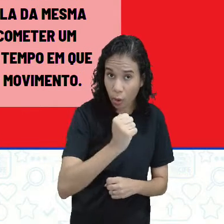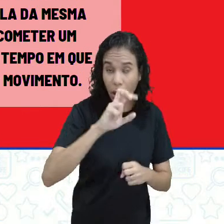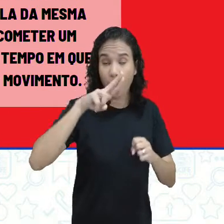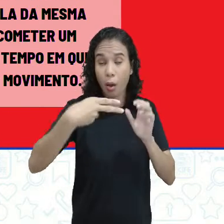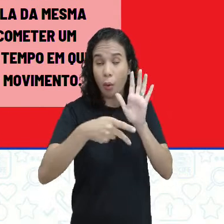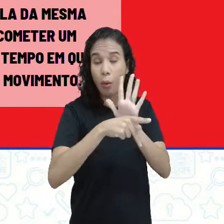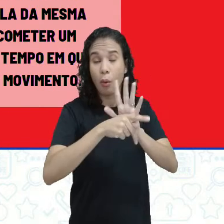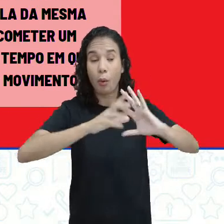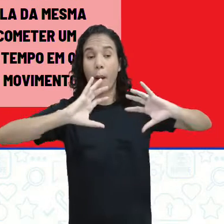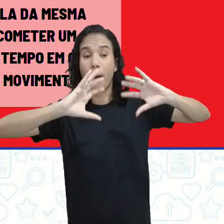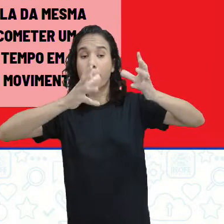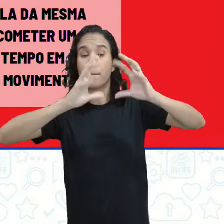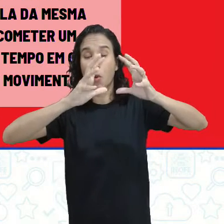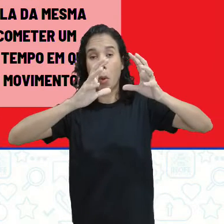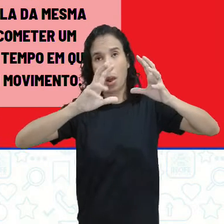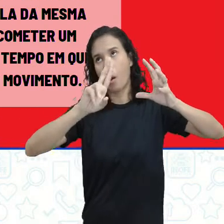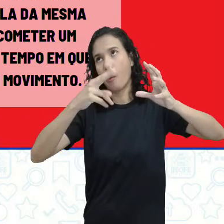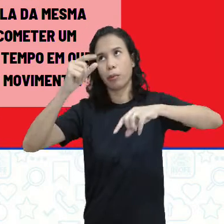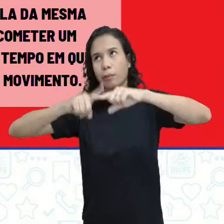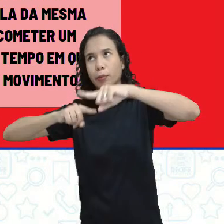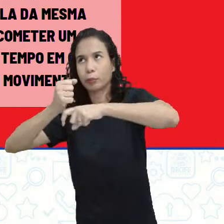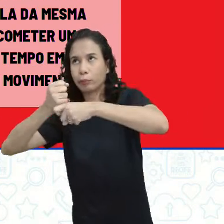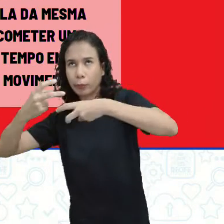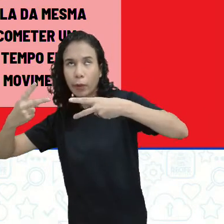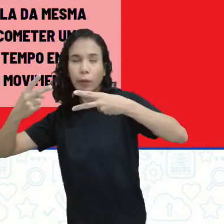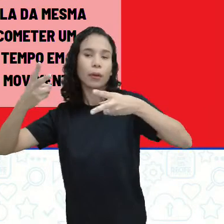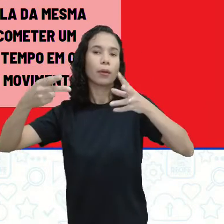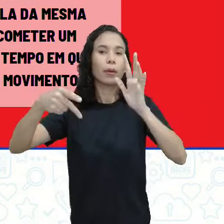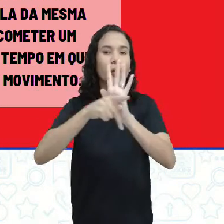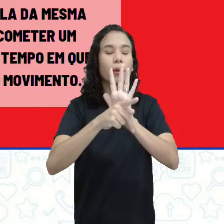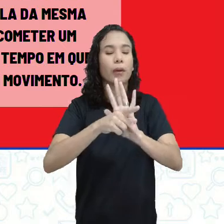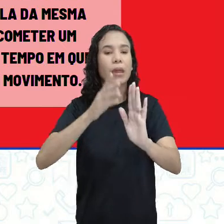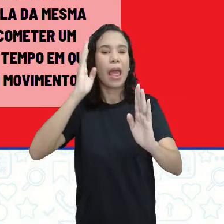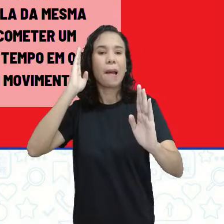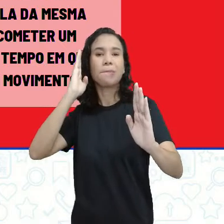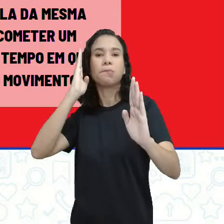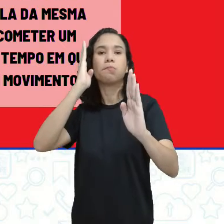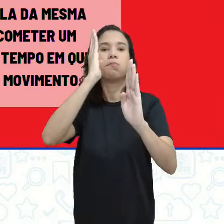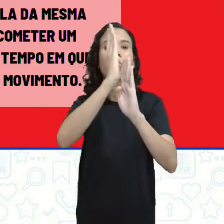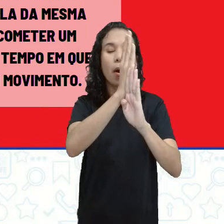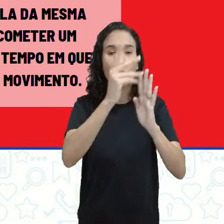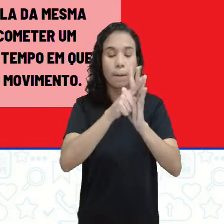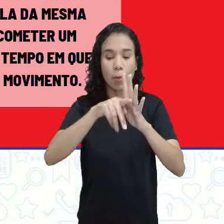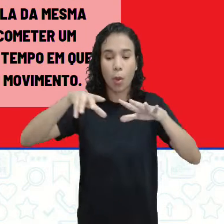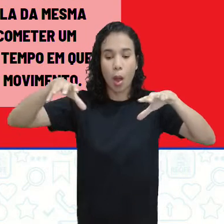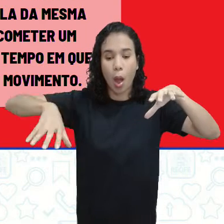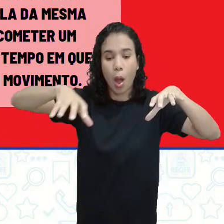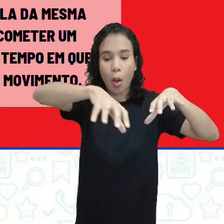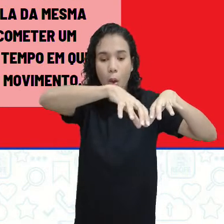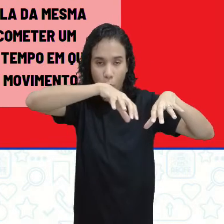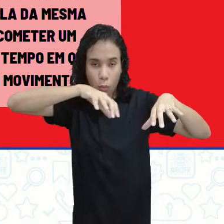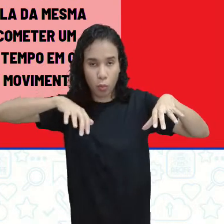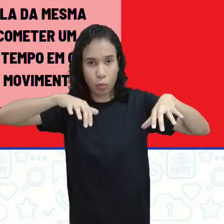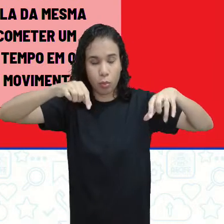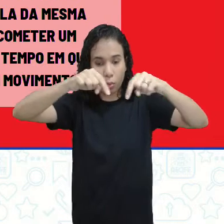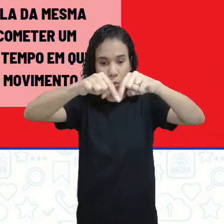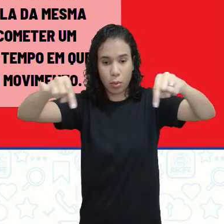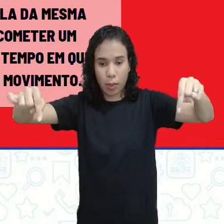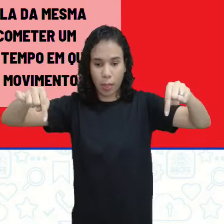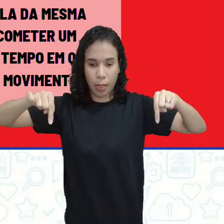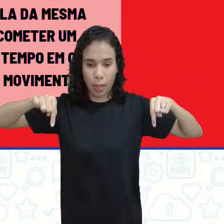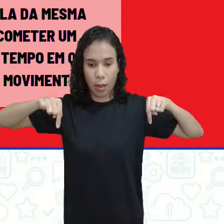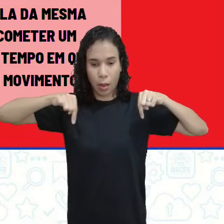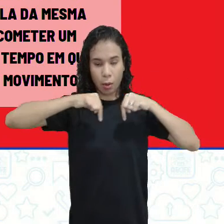rebater a bola, né? Ou algum objeto semelhante, em direção a setores da quadra adversária,